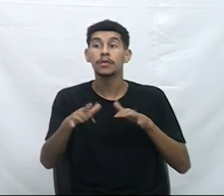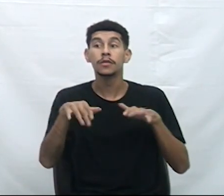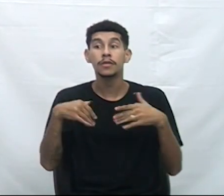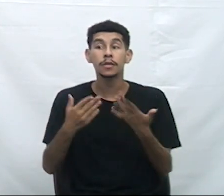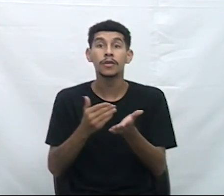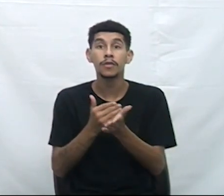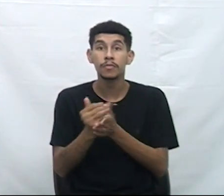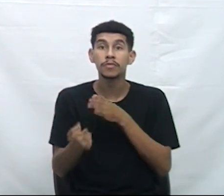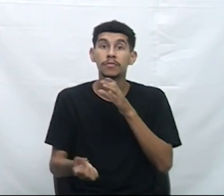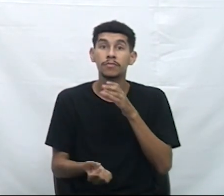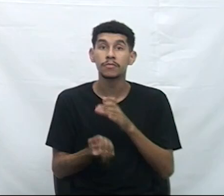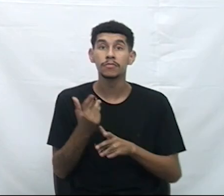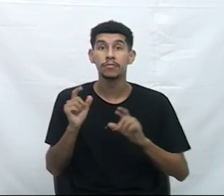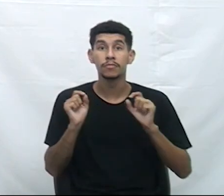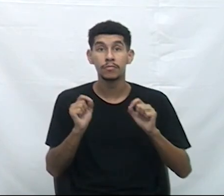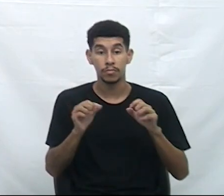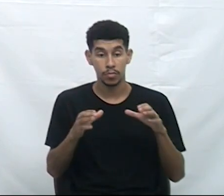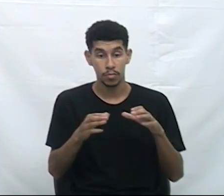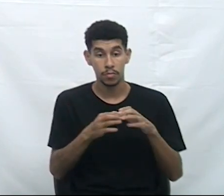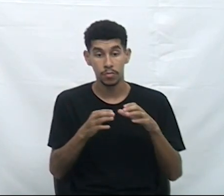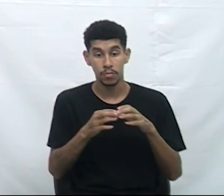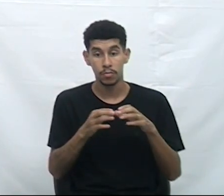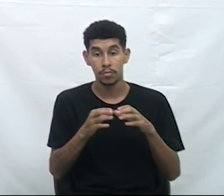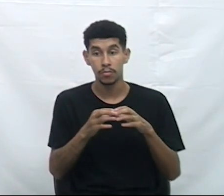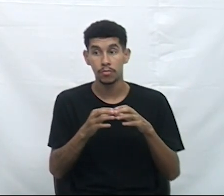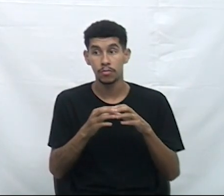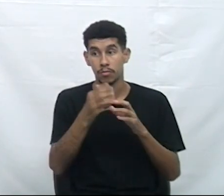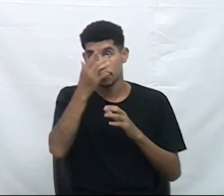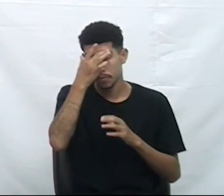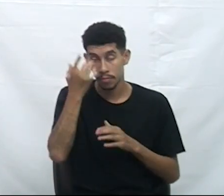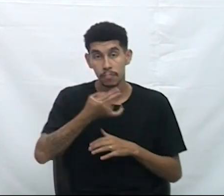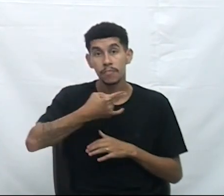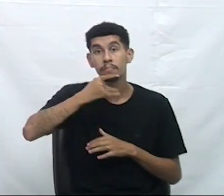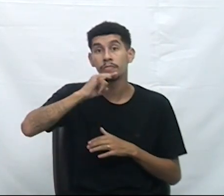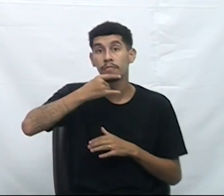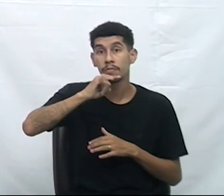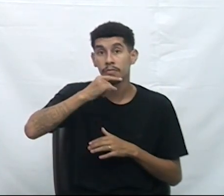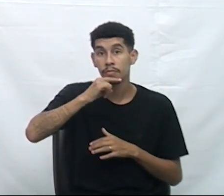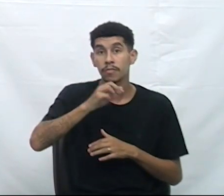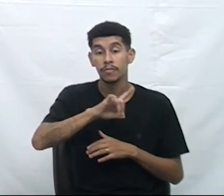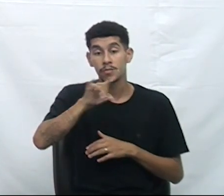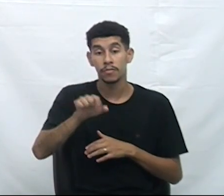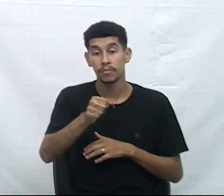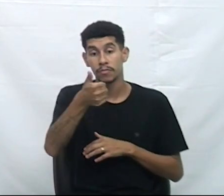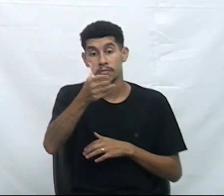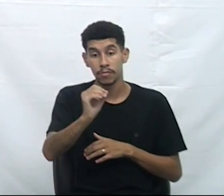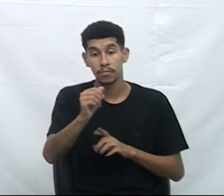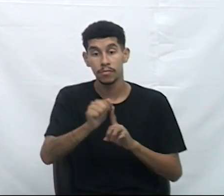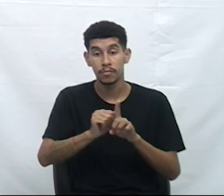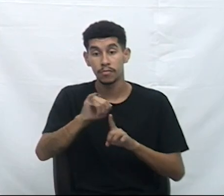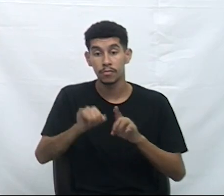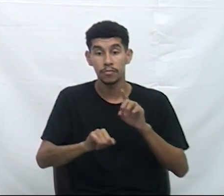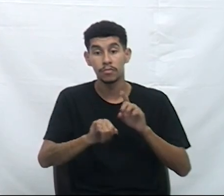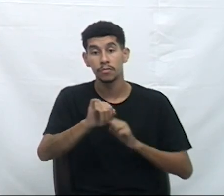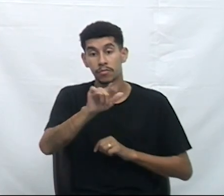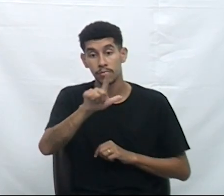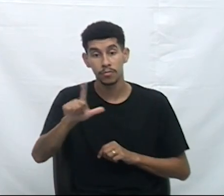o grupo de Alcoólicos Anônimos. No dia 10 de junho de 1935,